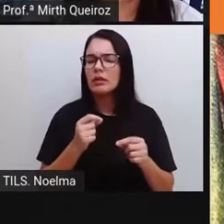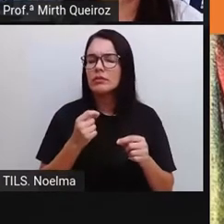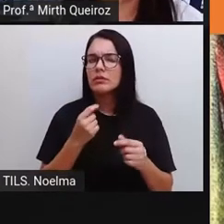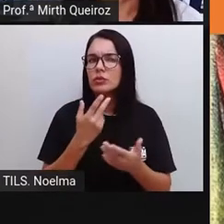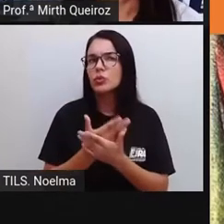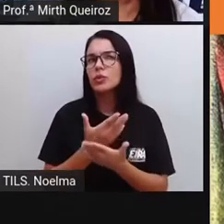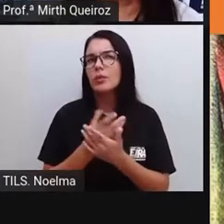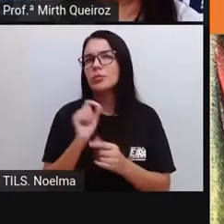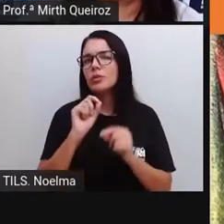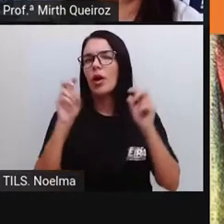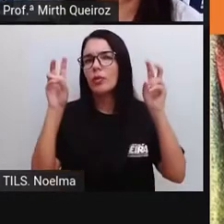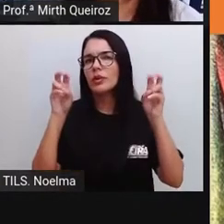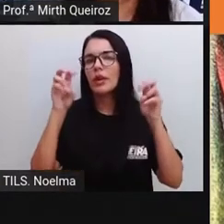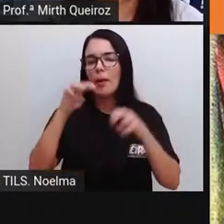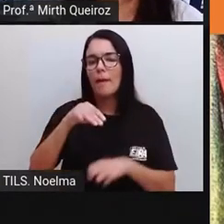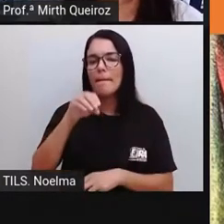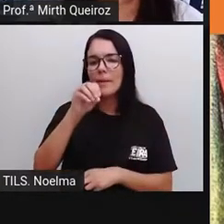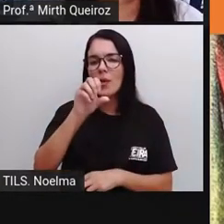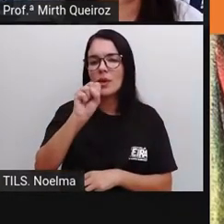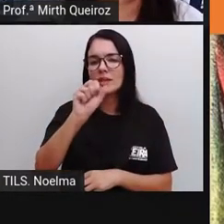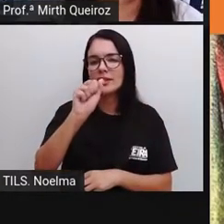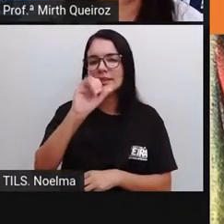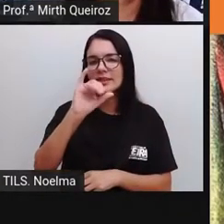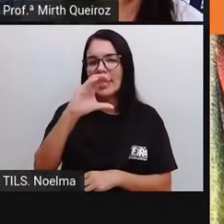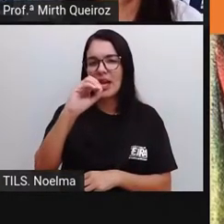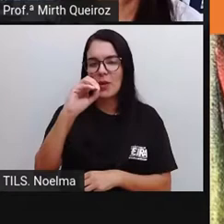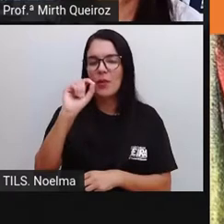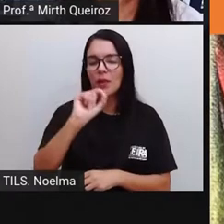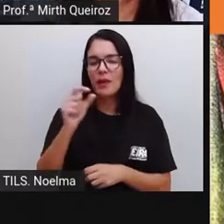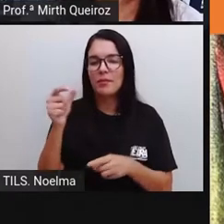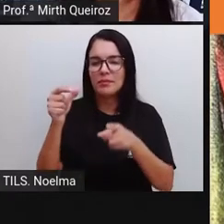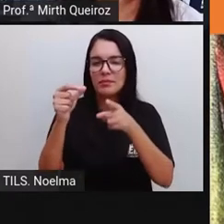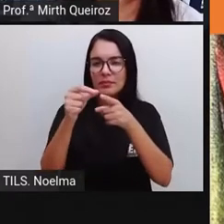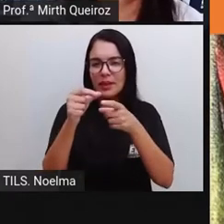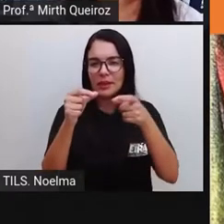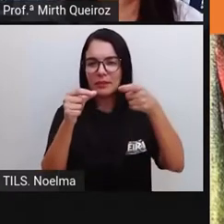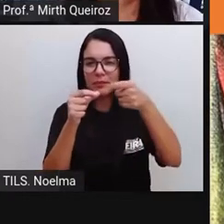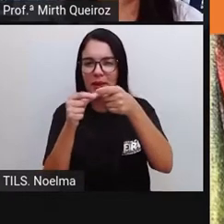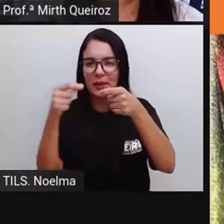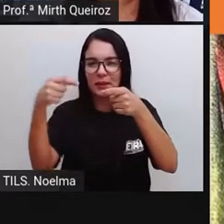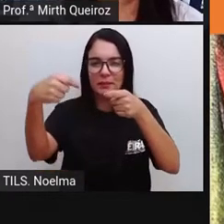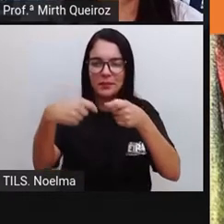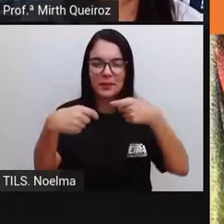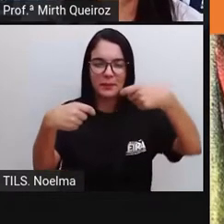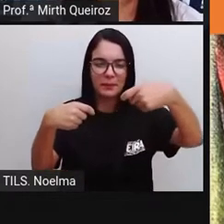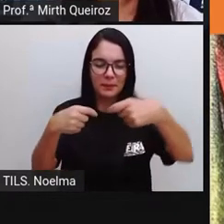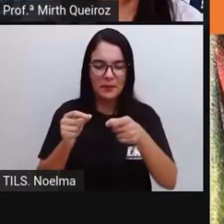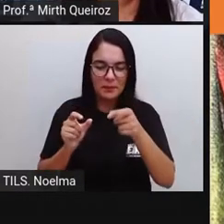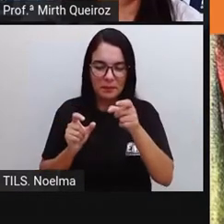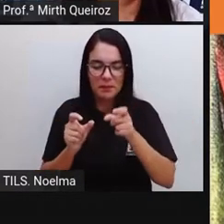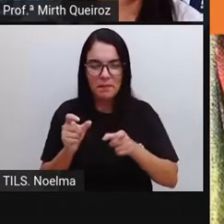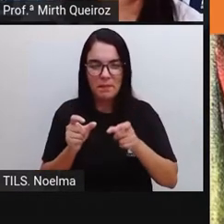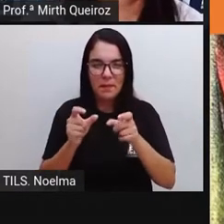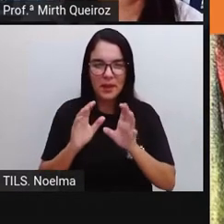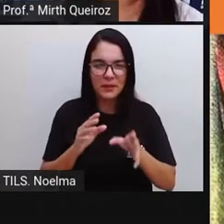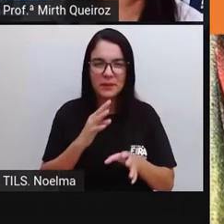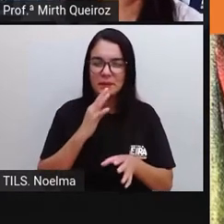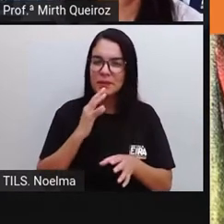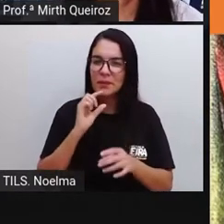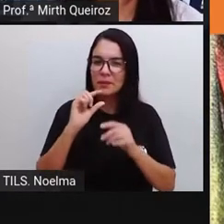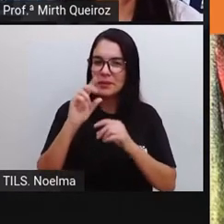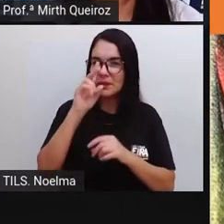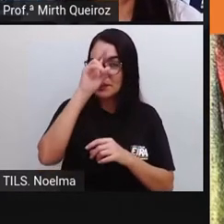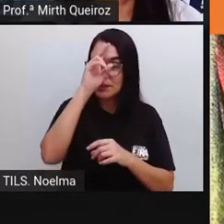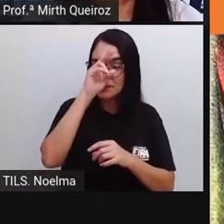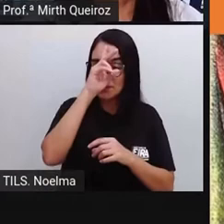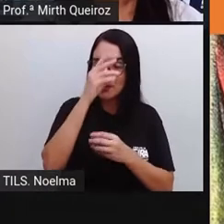pouco sobre o mosaico, nós conhecemos um pouquinho da história e como é que a gente pode fazer